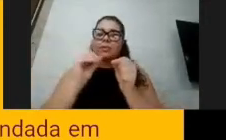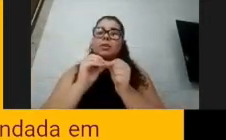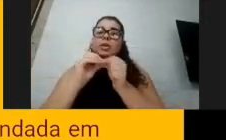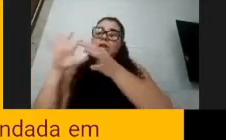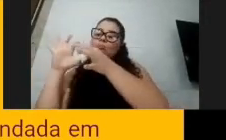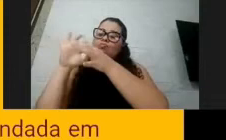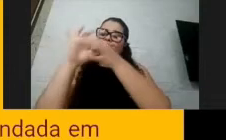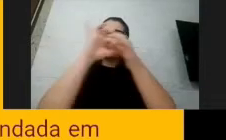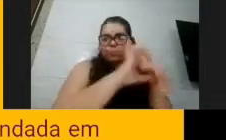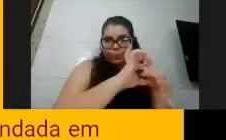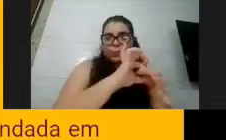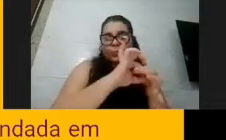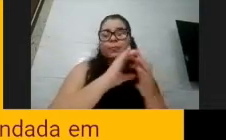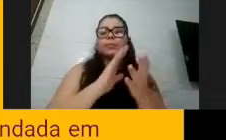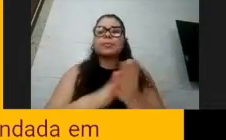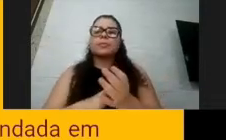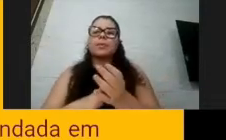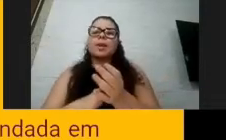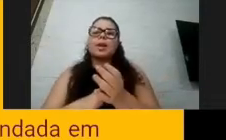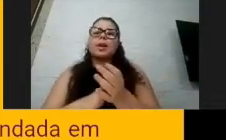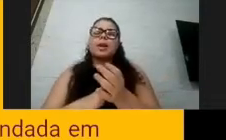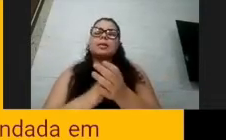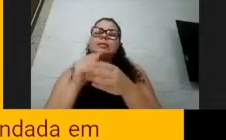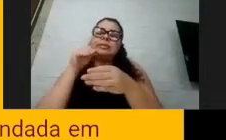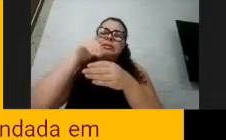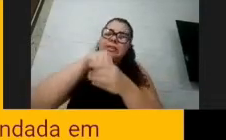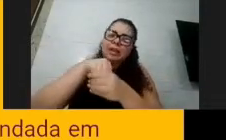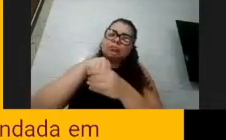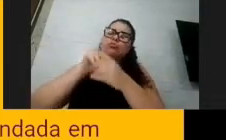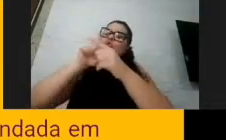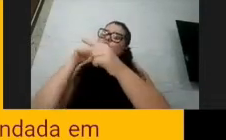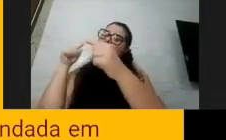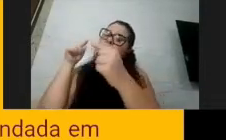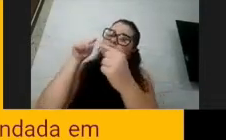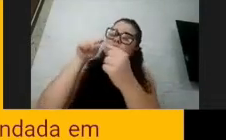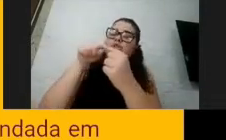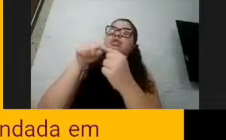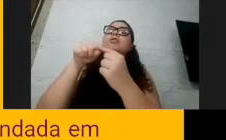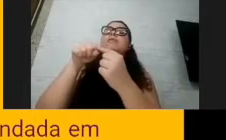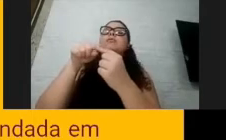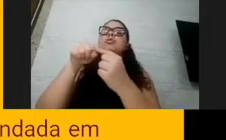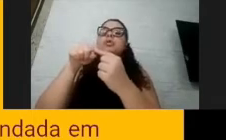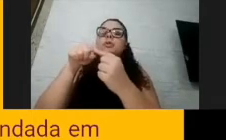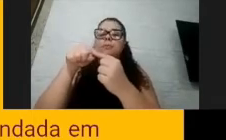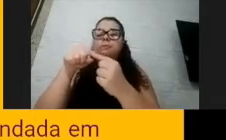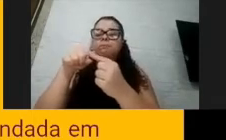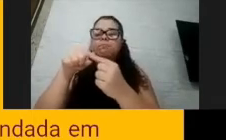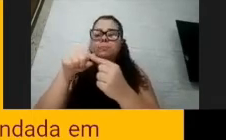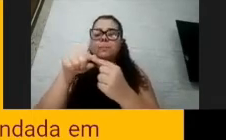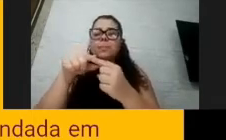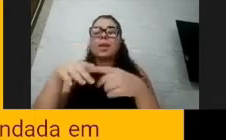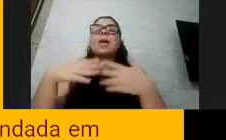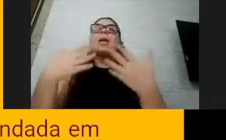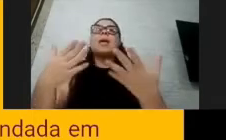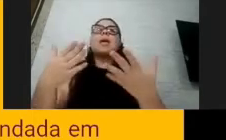essas. Dentre os nossos objetivos finalísticos, está aí a atuação para a qualidade de vida